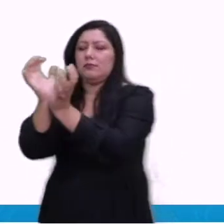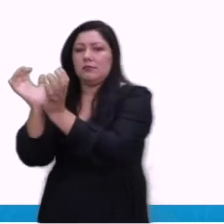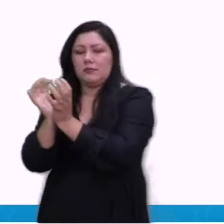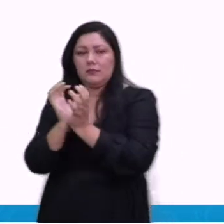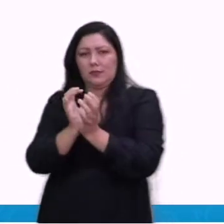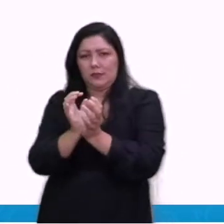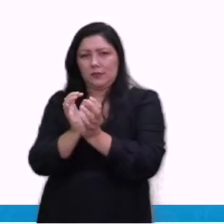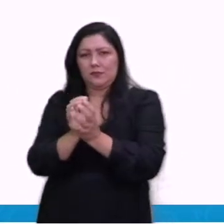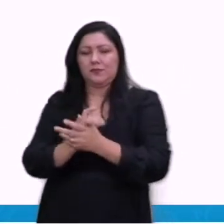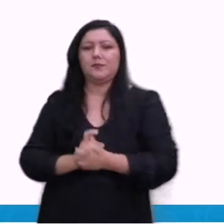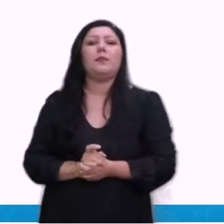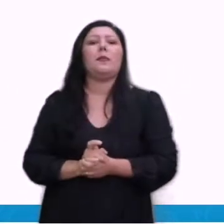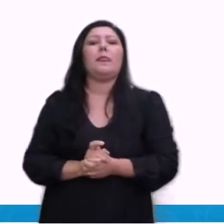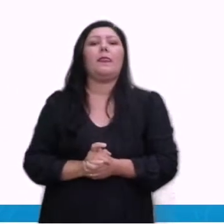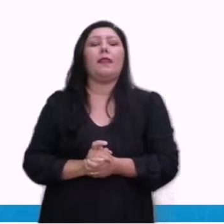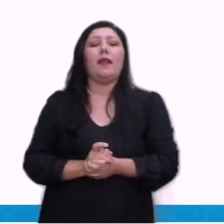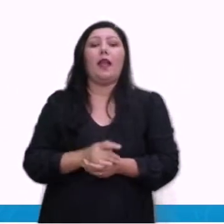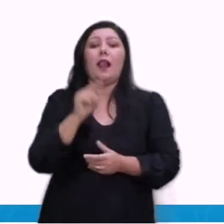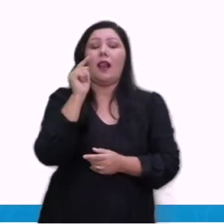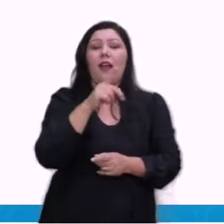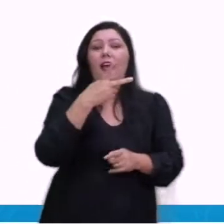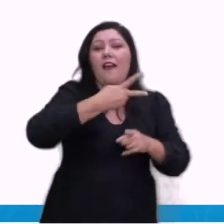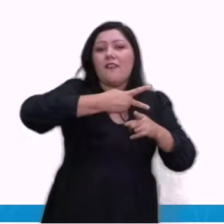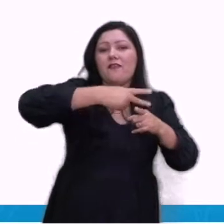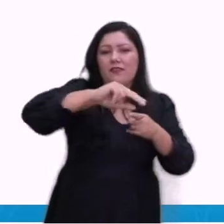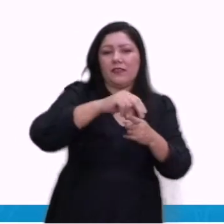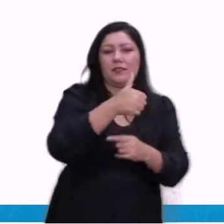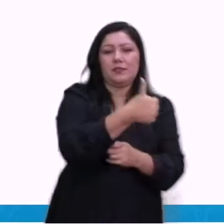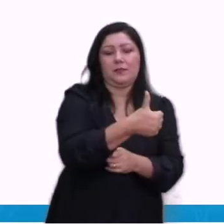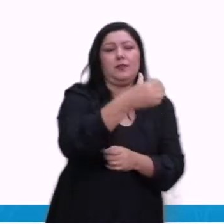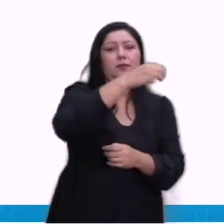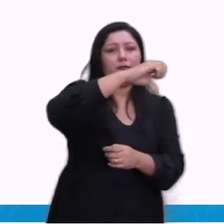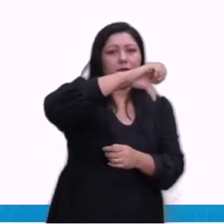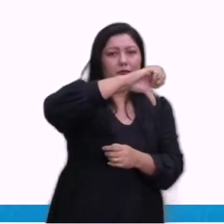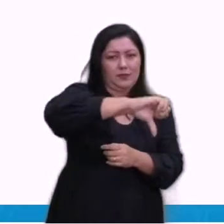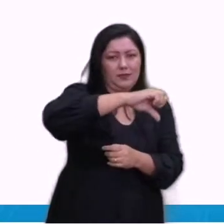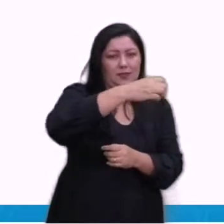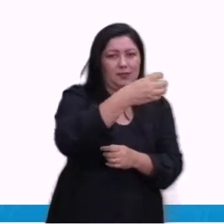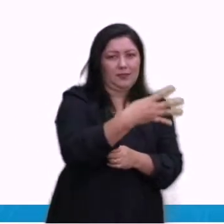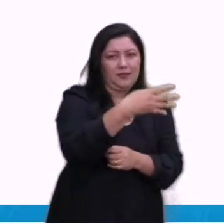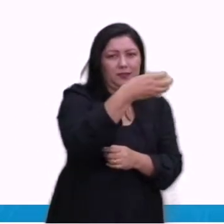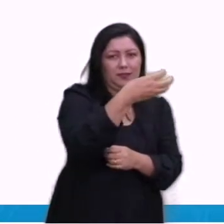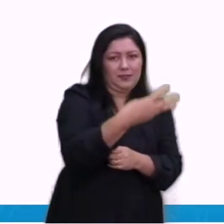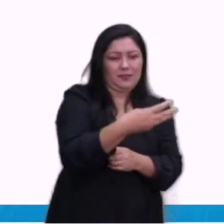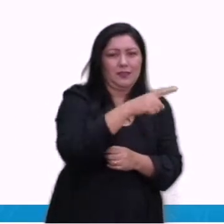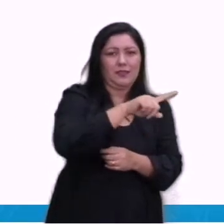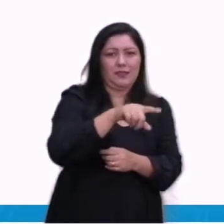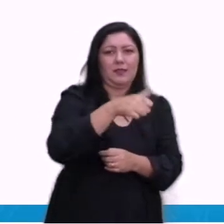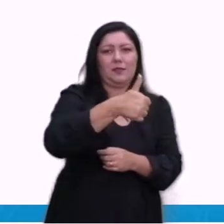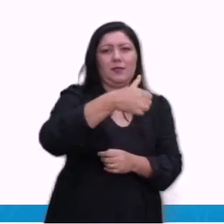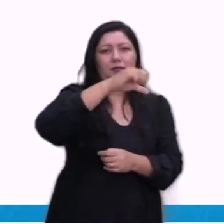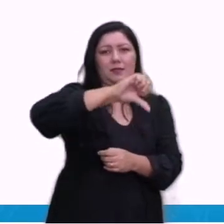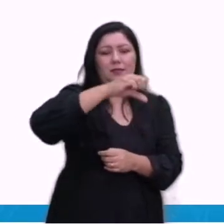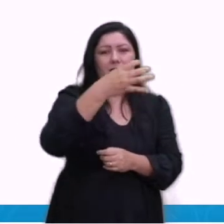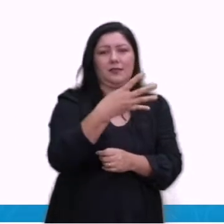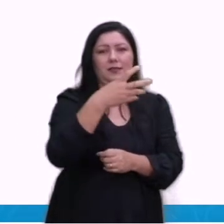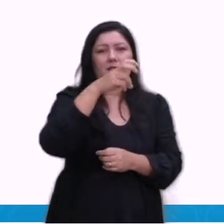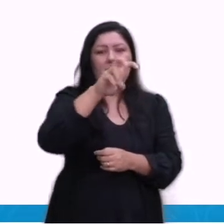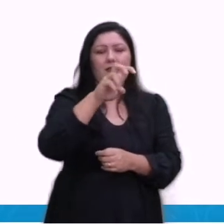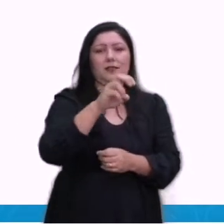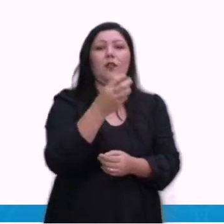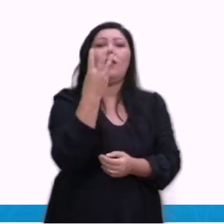A vitória dos aliados, de 1943 a 1945, então foram três fases.